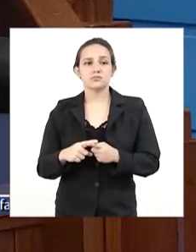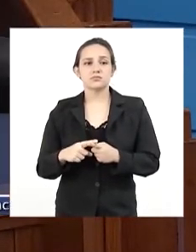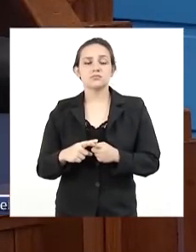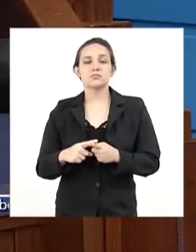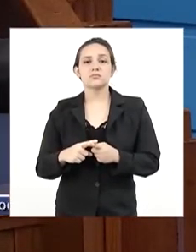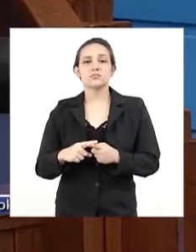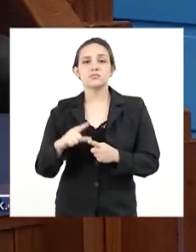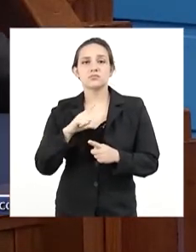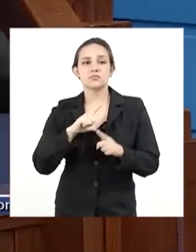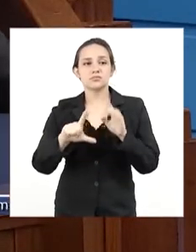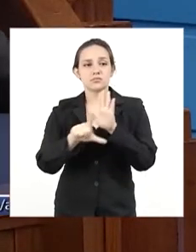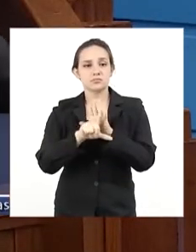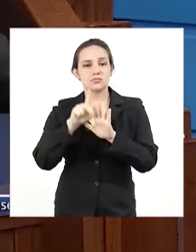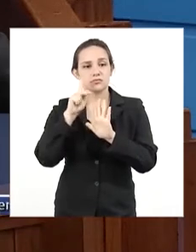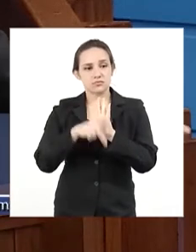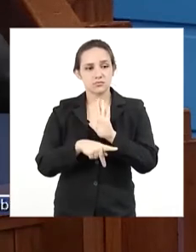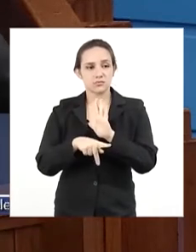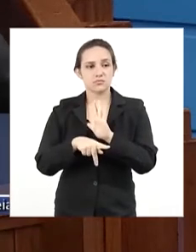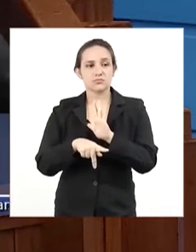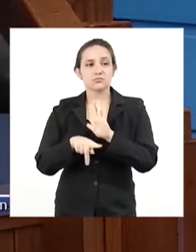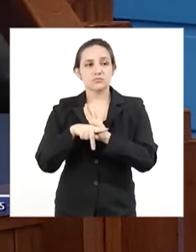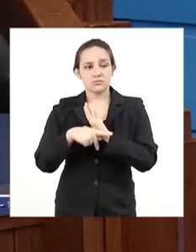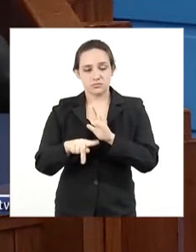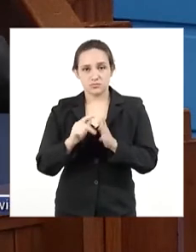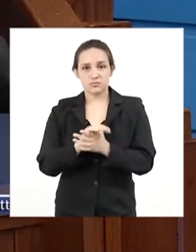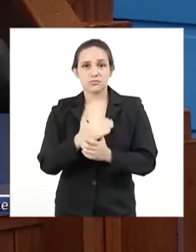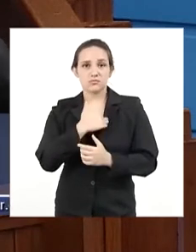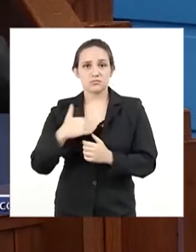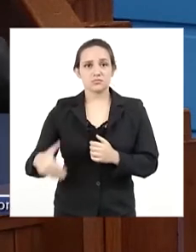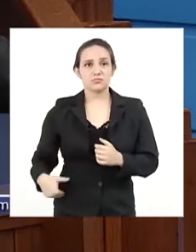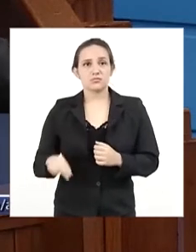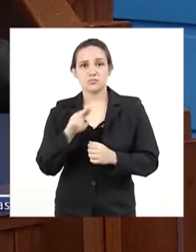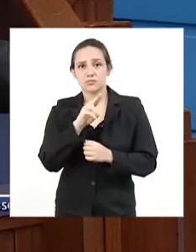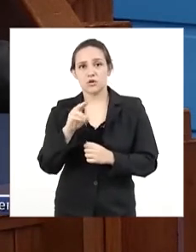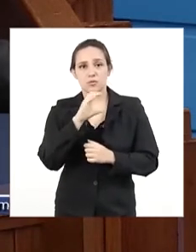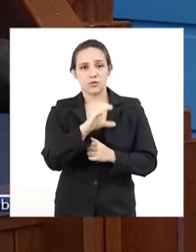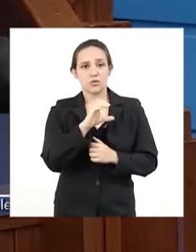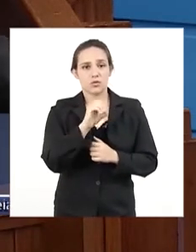projeto de lei protocolado lá pelo governo do estado, cota zero.